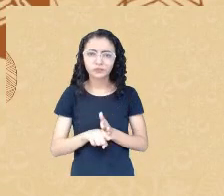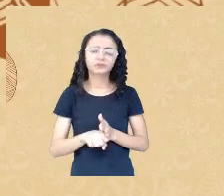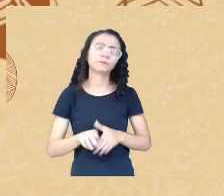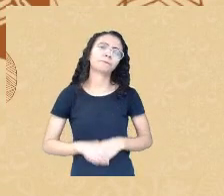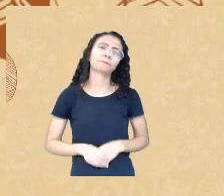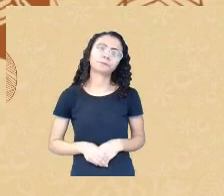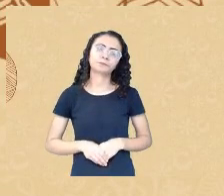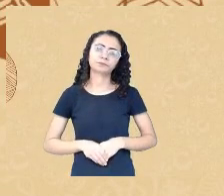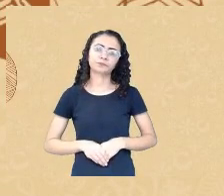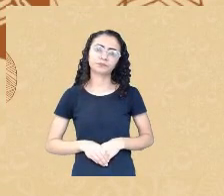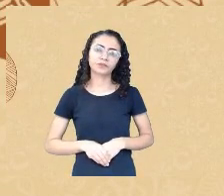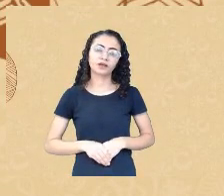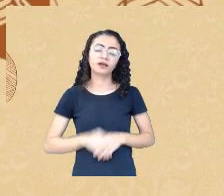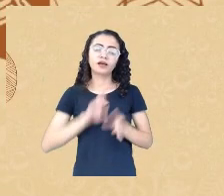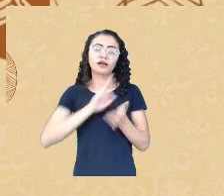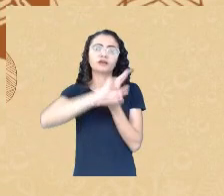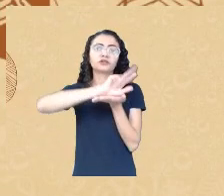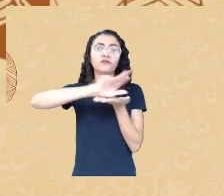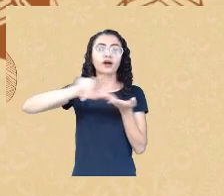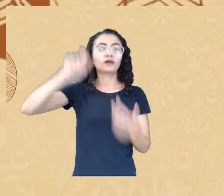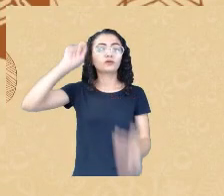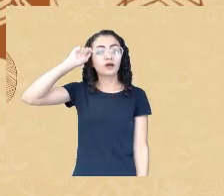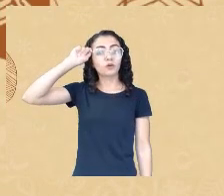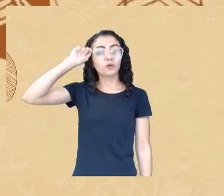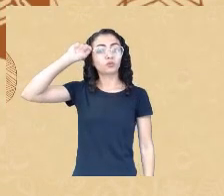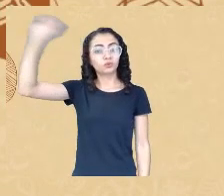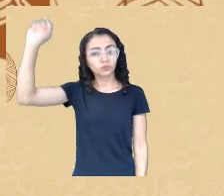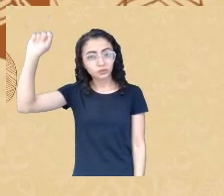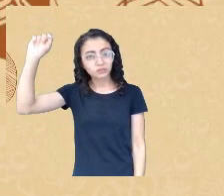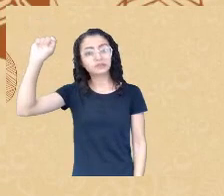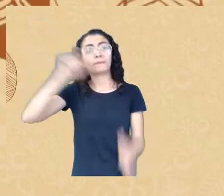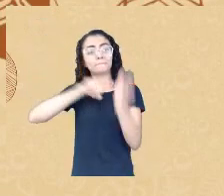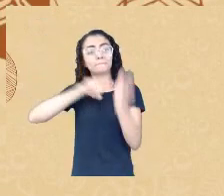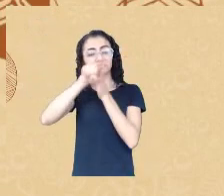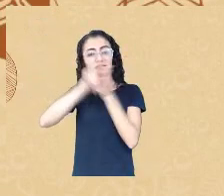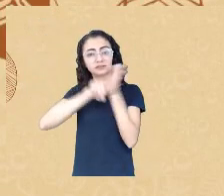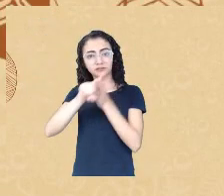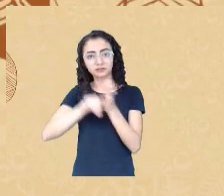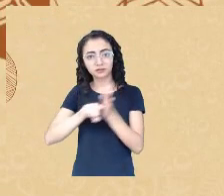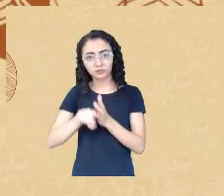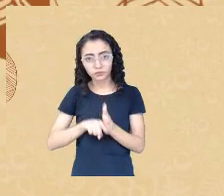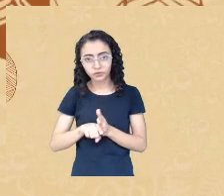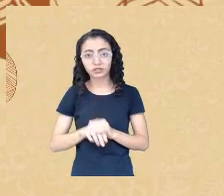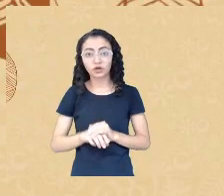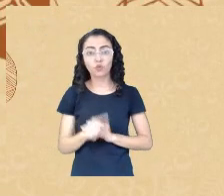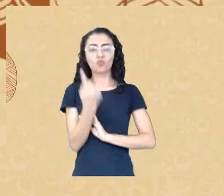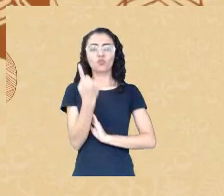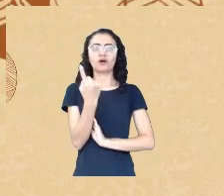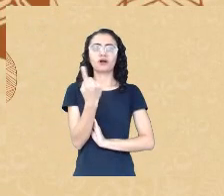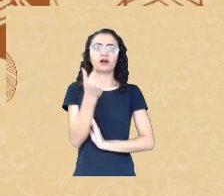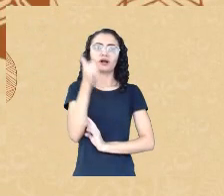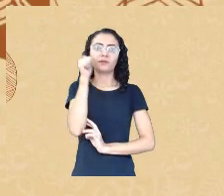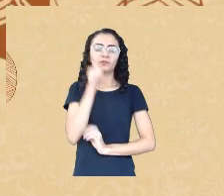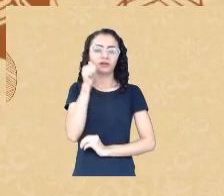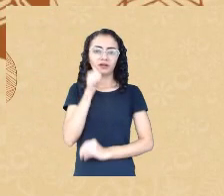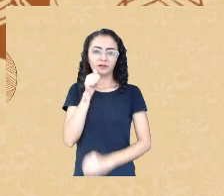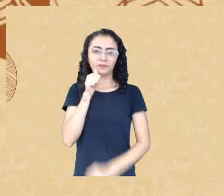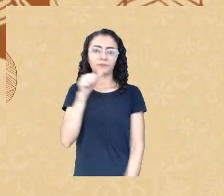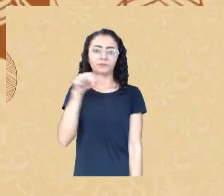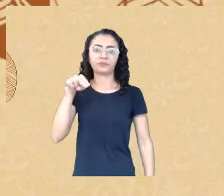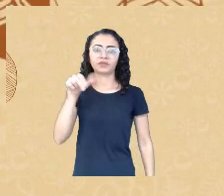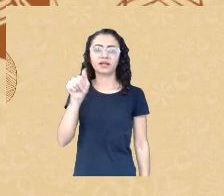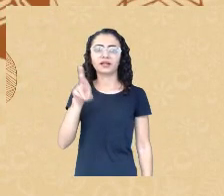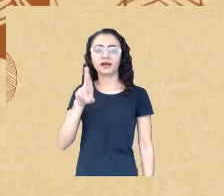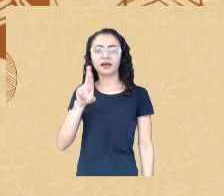Heisenberg, Planck e entre esses pesquisadores a única mulher é Marie Slodoskakuri a